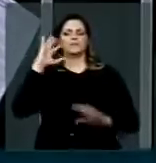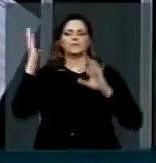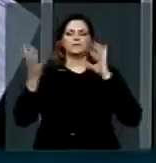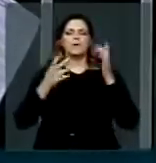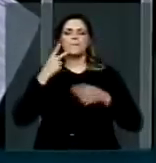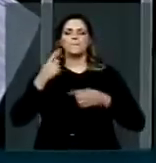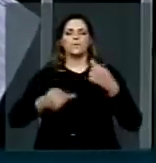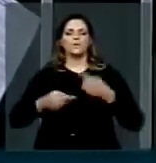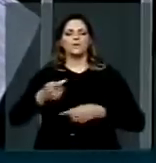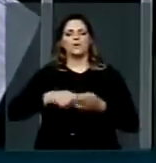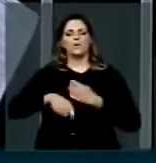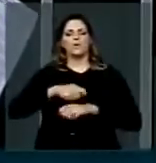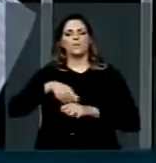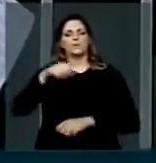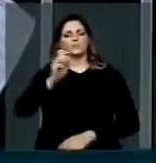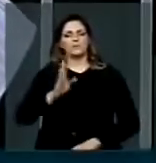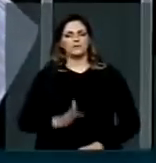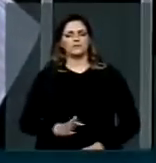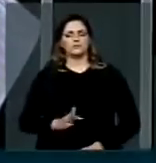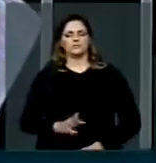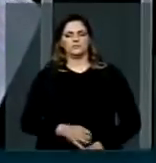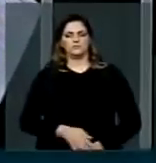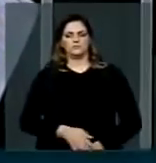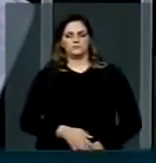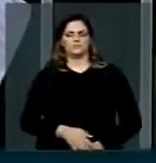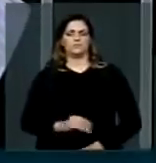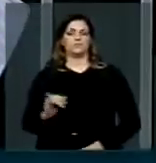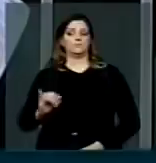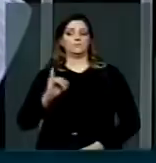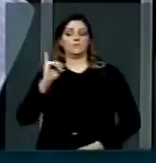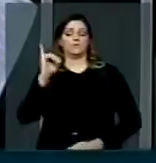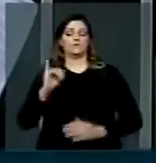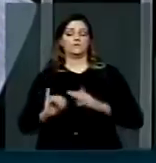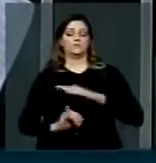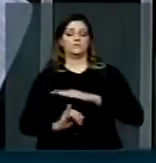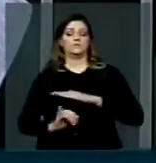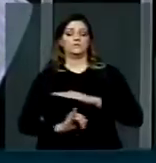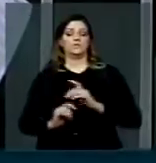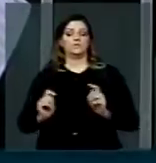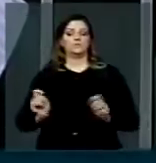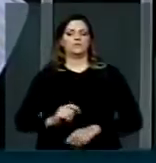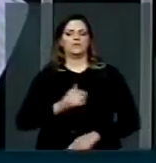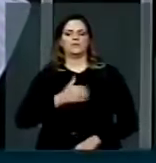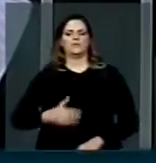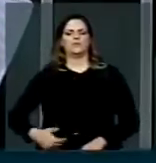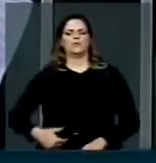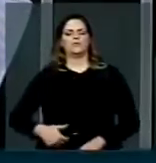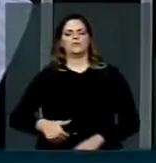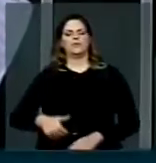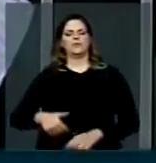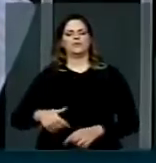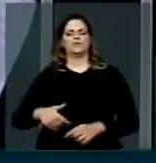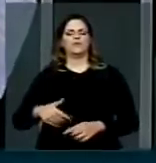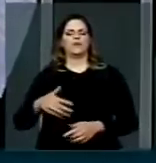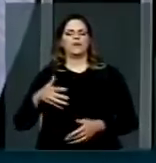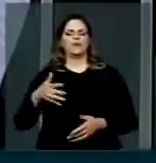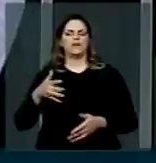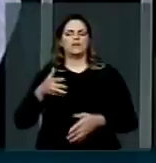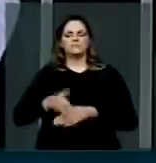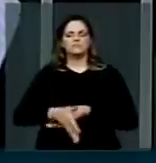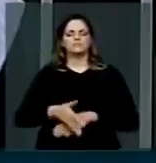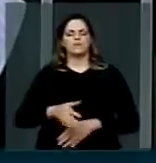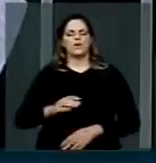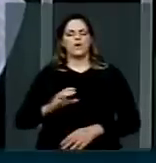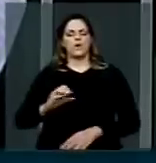econômica adotadas do país, sendo uma instituição-chave que permite ao poder público arbitrar a concorrência intercapitalista,